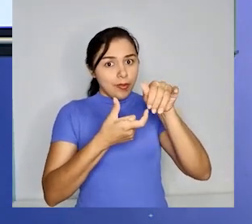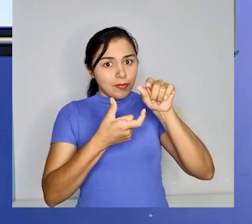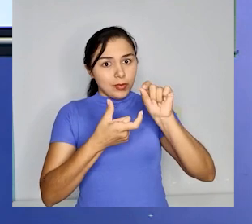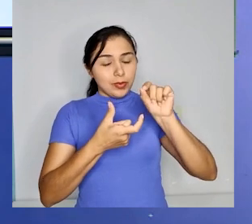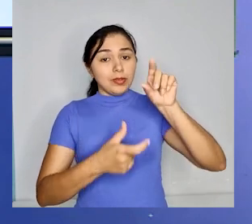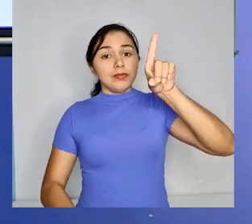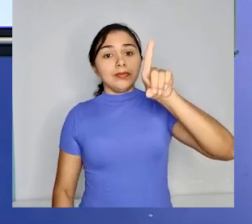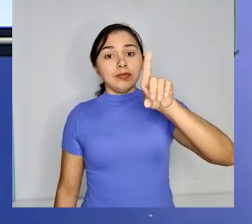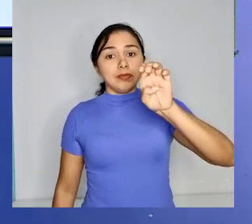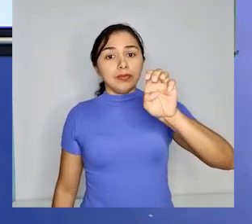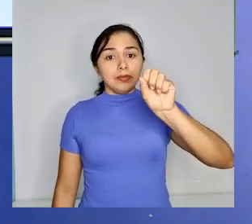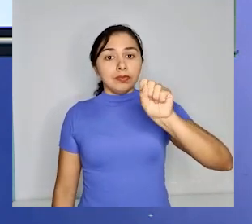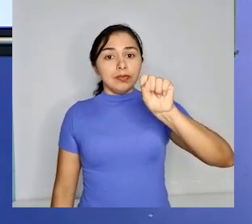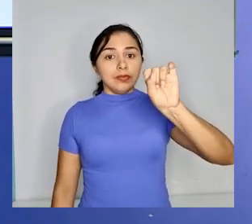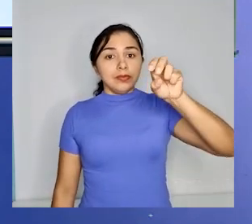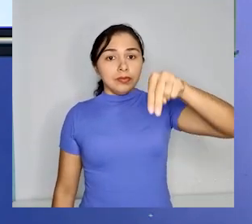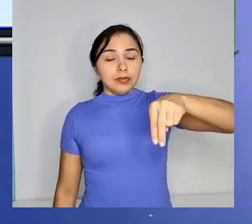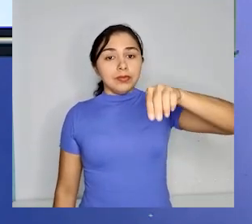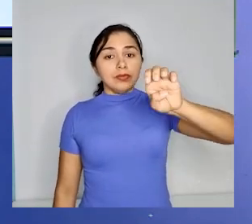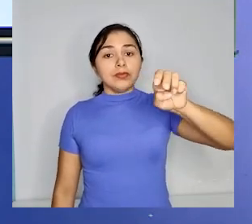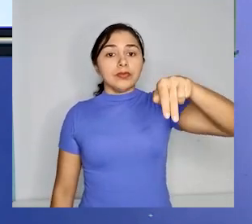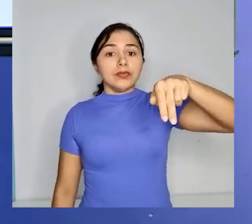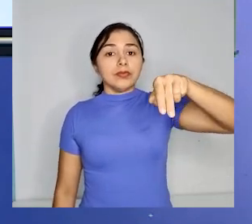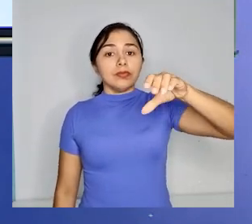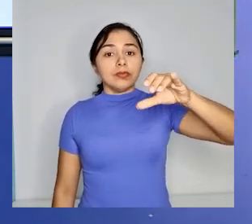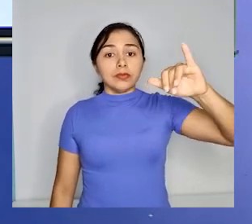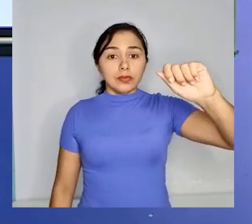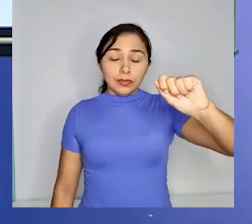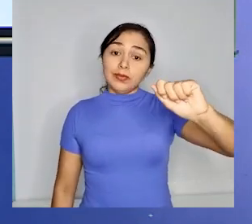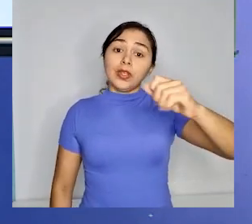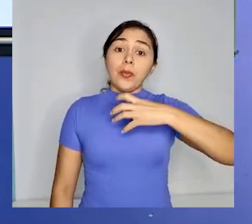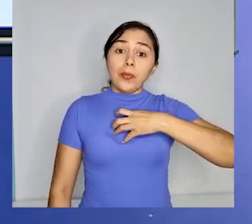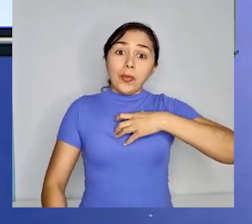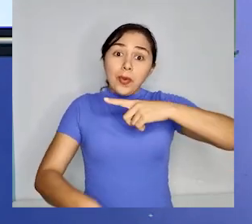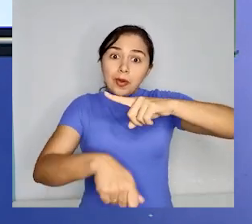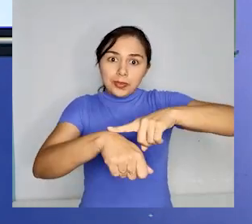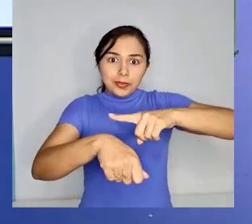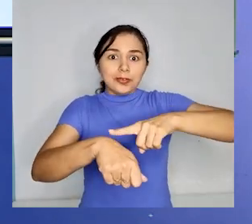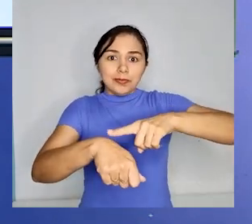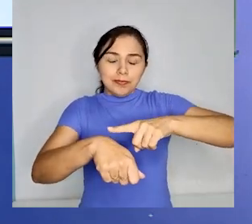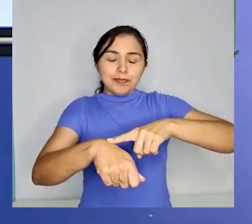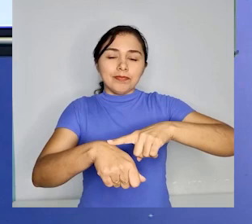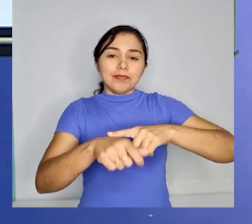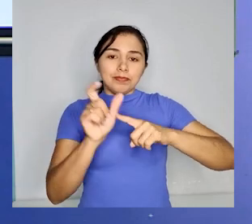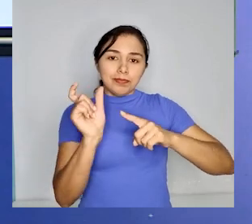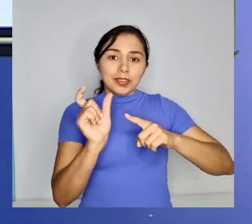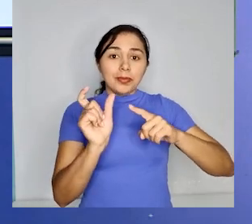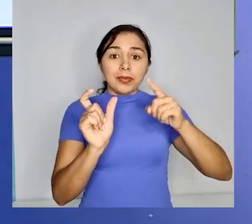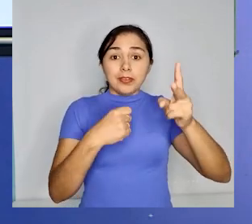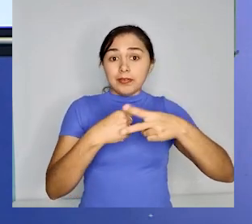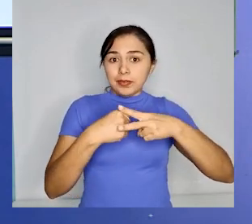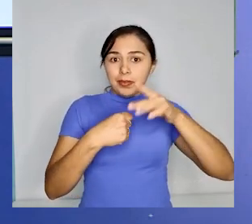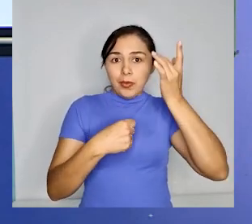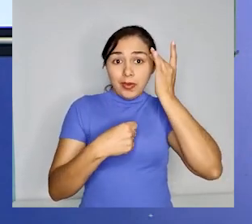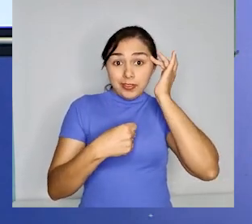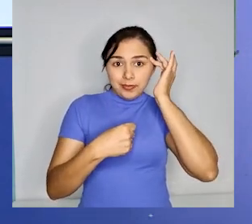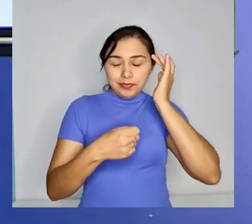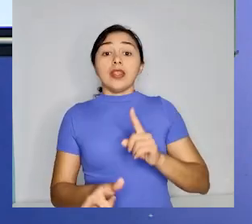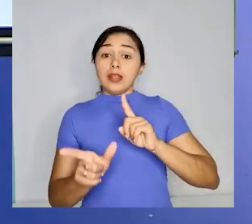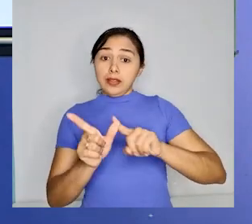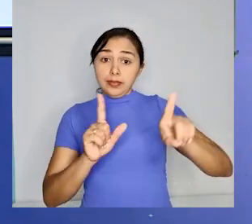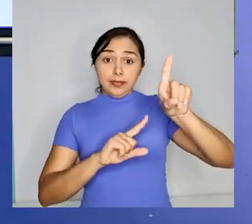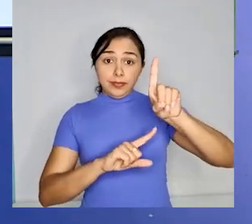que é a desinência modo temporal. Indica o modo e o tempo em que essa ação foi realizada. E na letra D, temos o Mós,